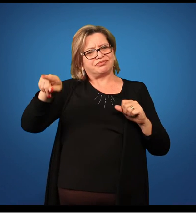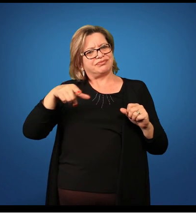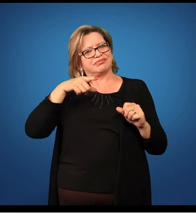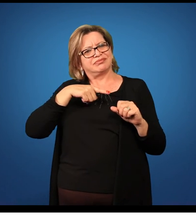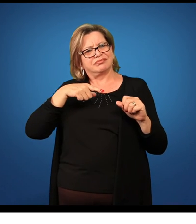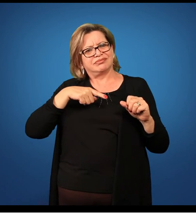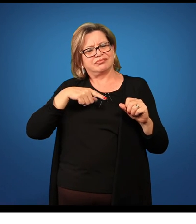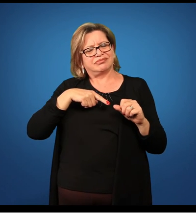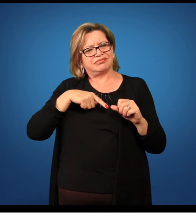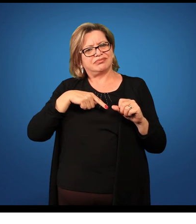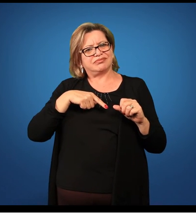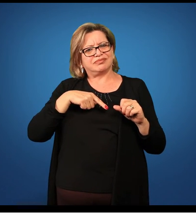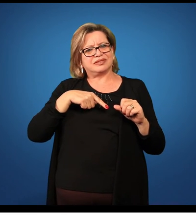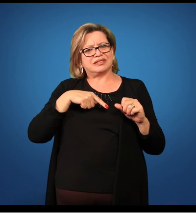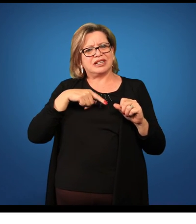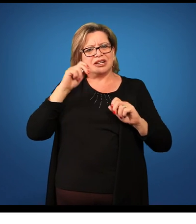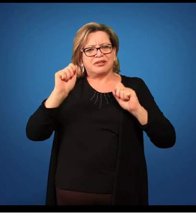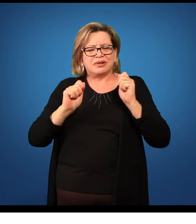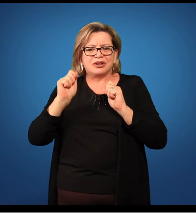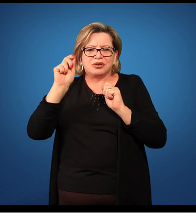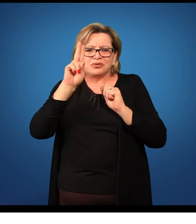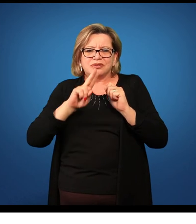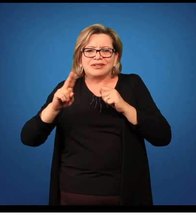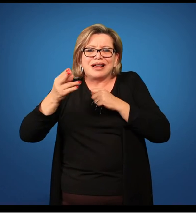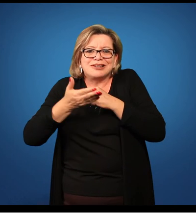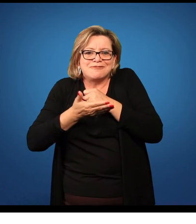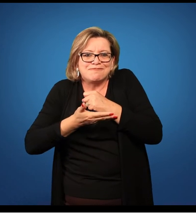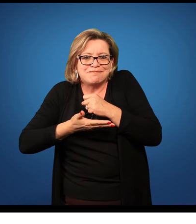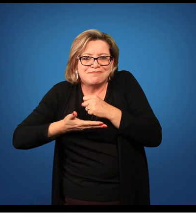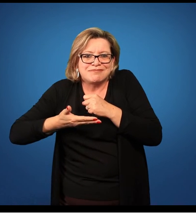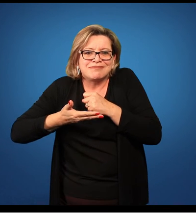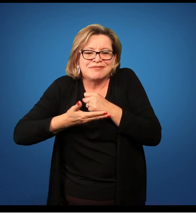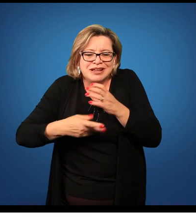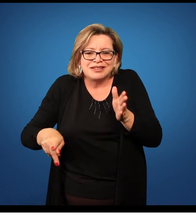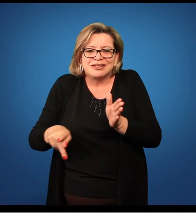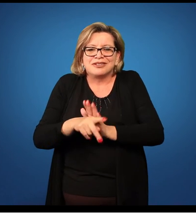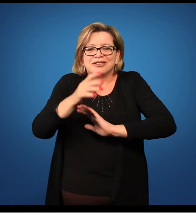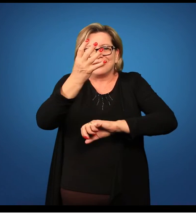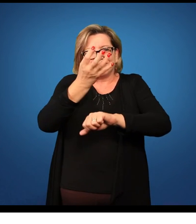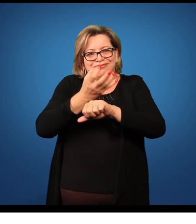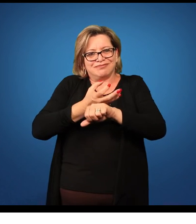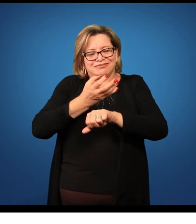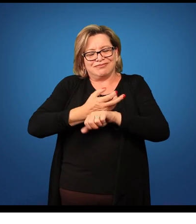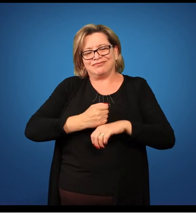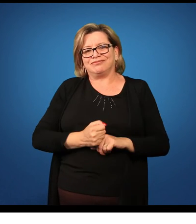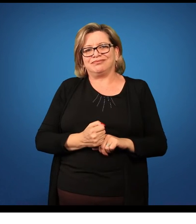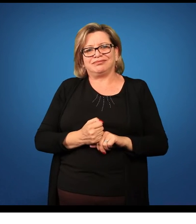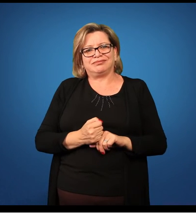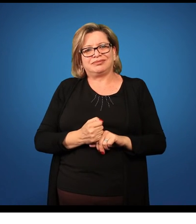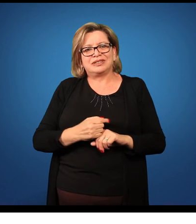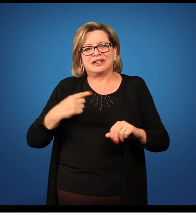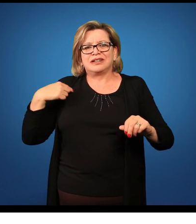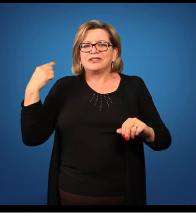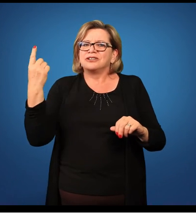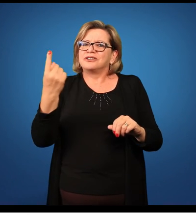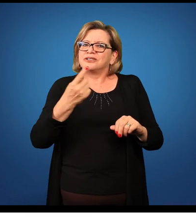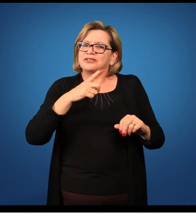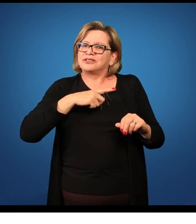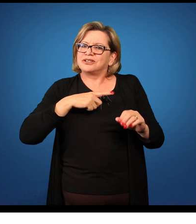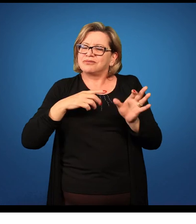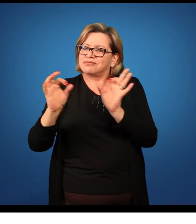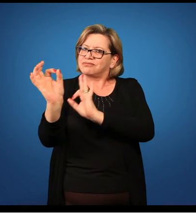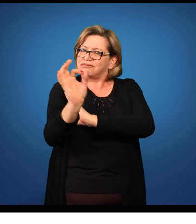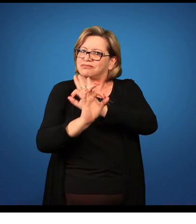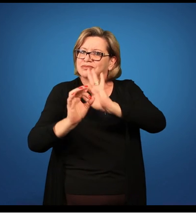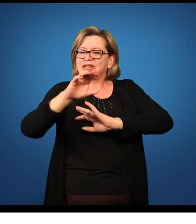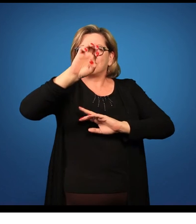servir de apoio para vocês na disciplina do curso? Nós temos elaborado um